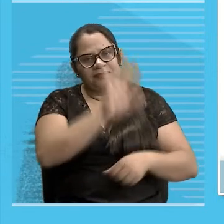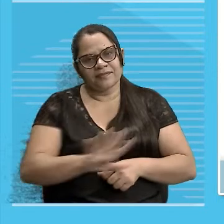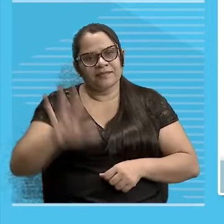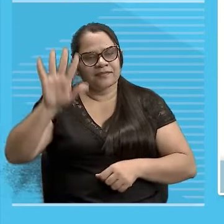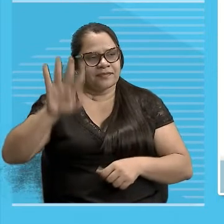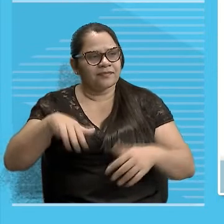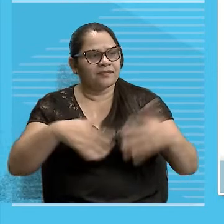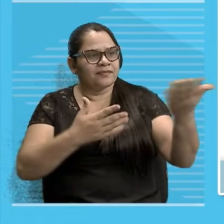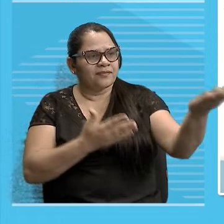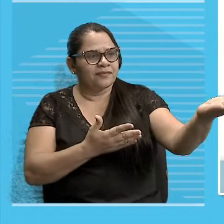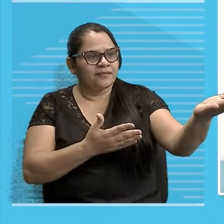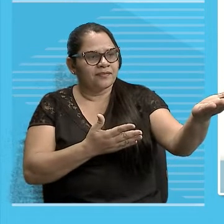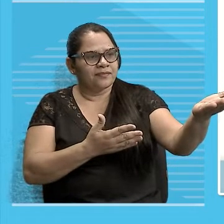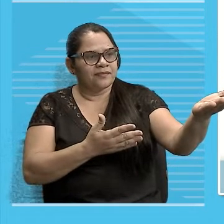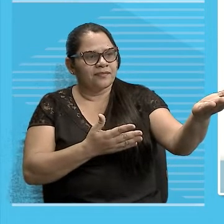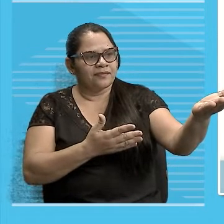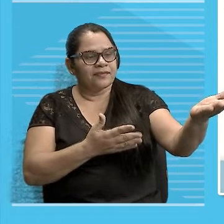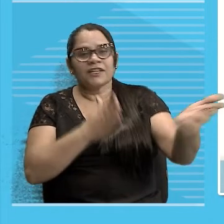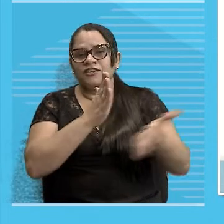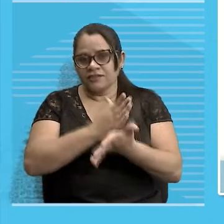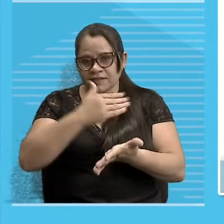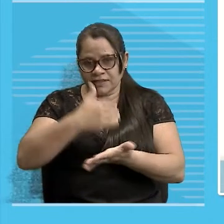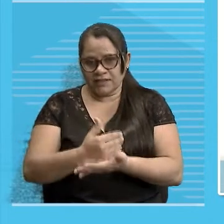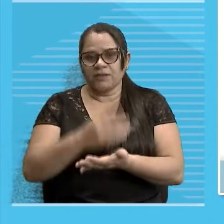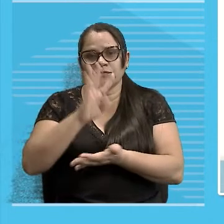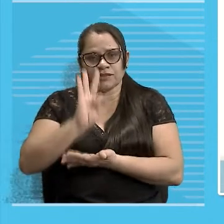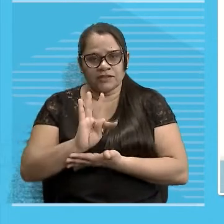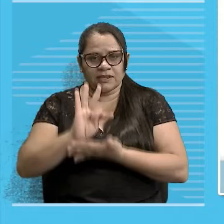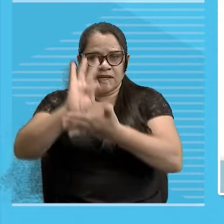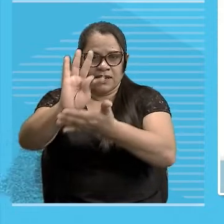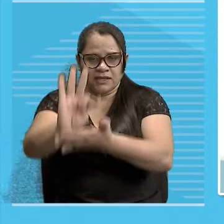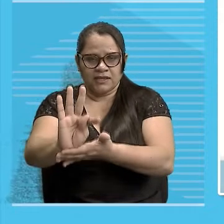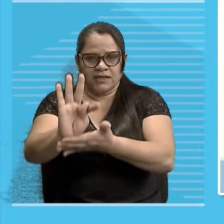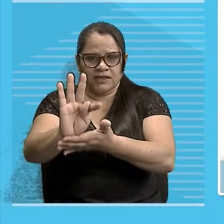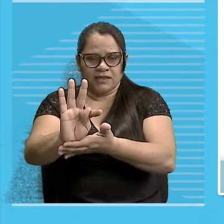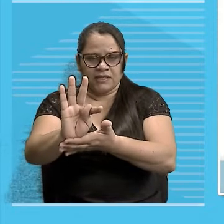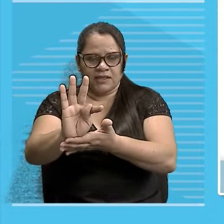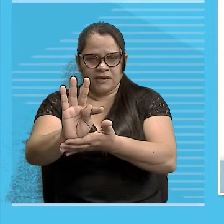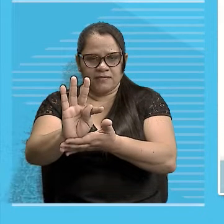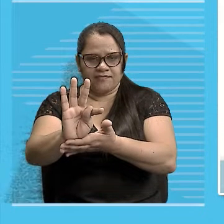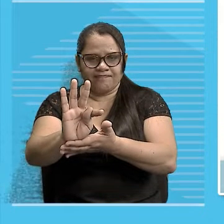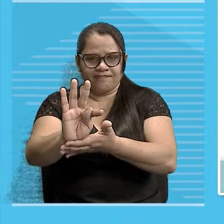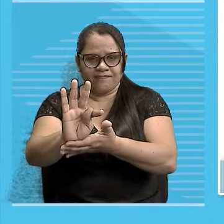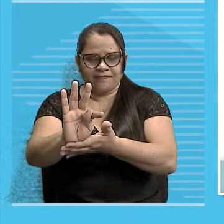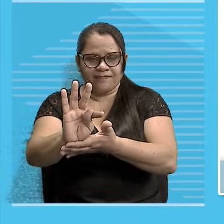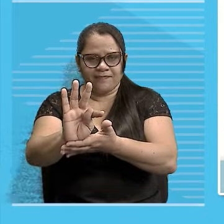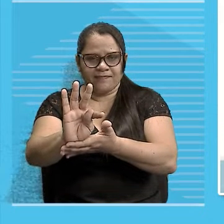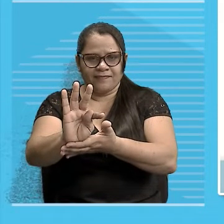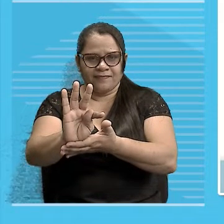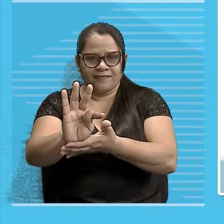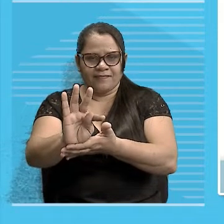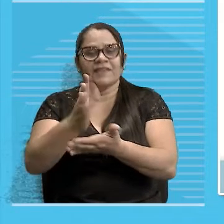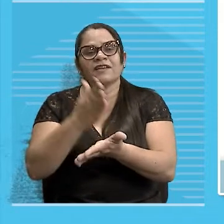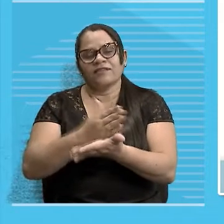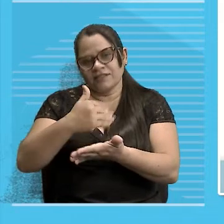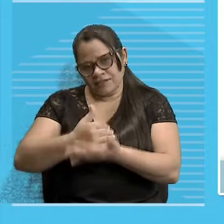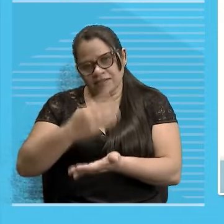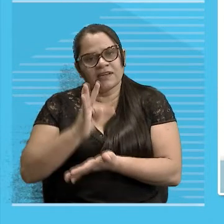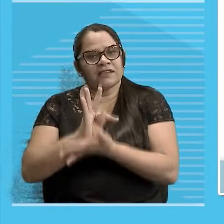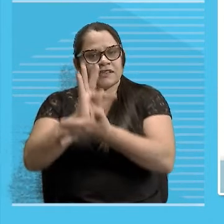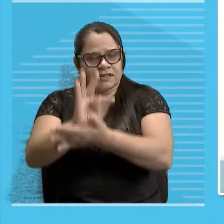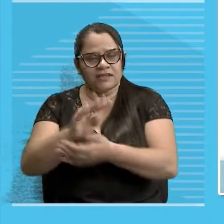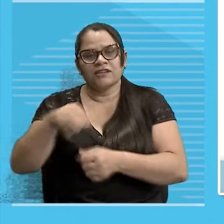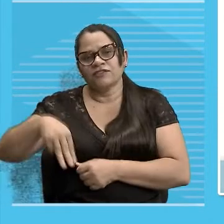Dividindo a Teresina De Taiwan City Arrasa Nenês